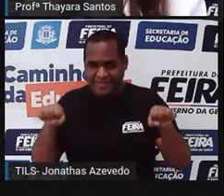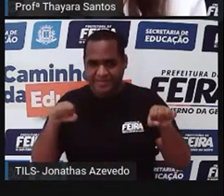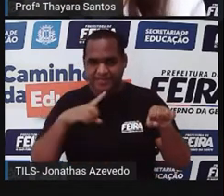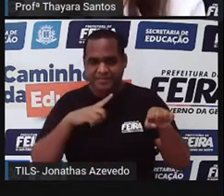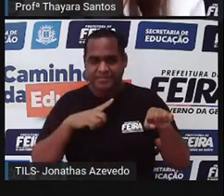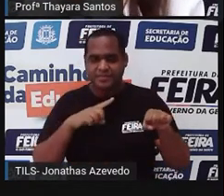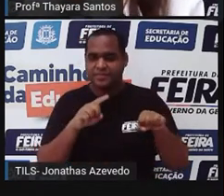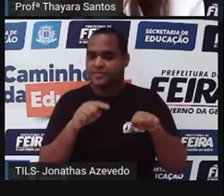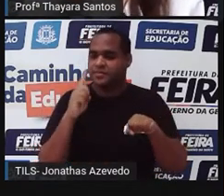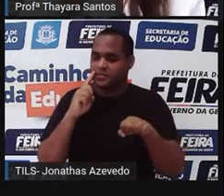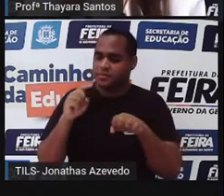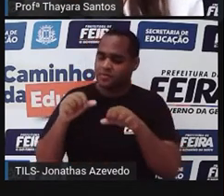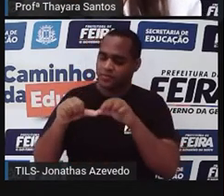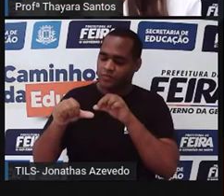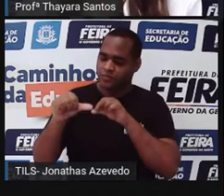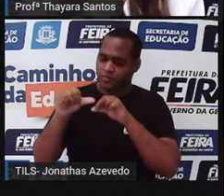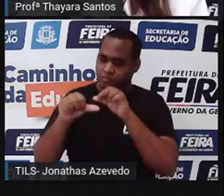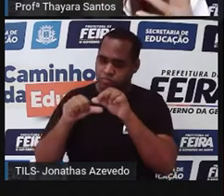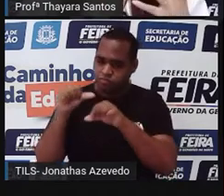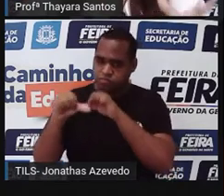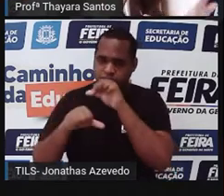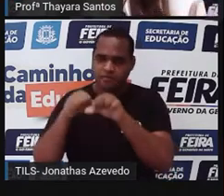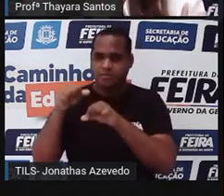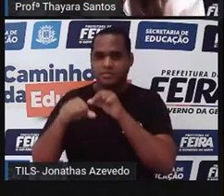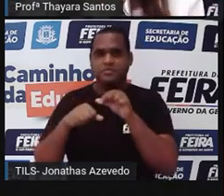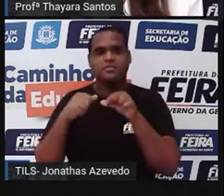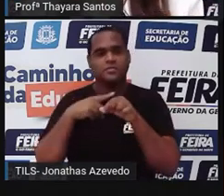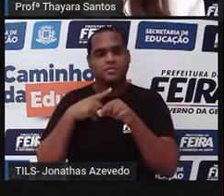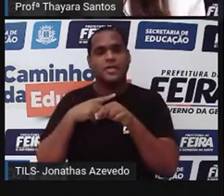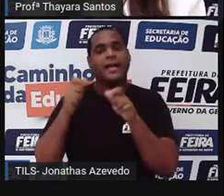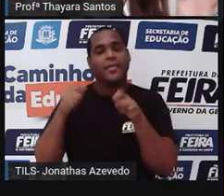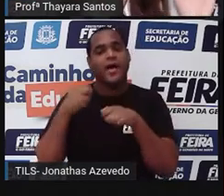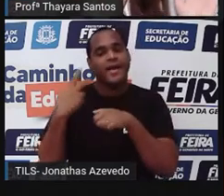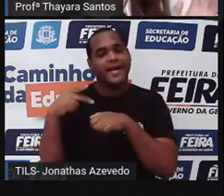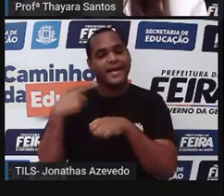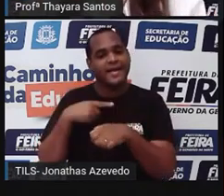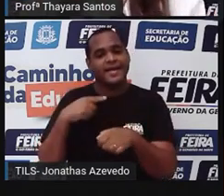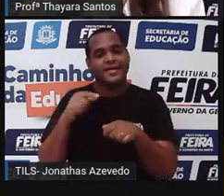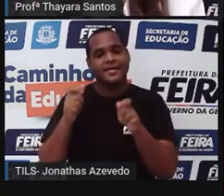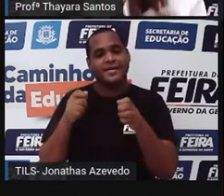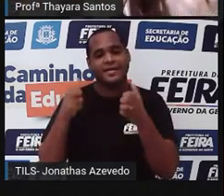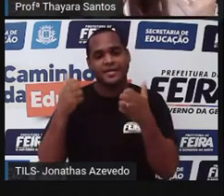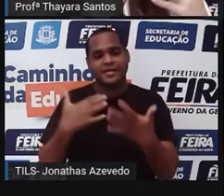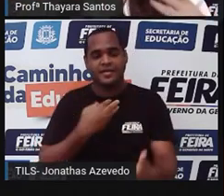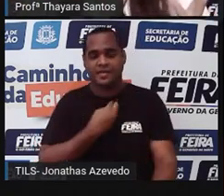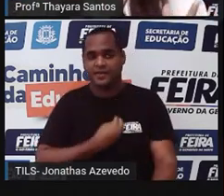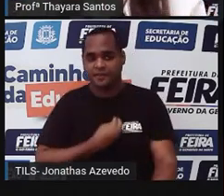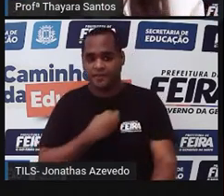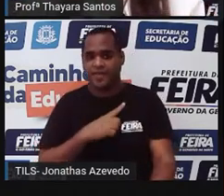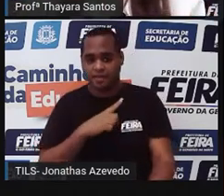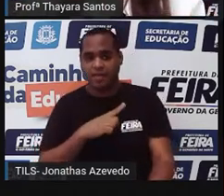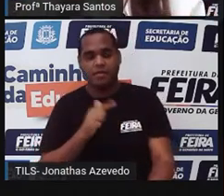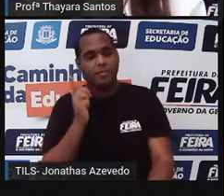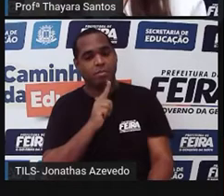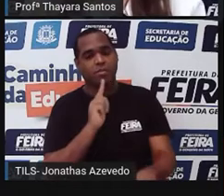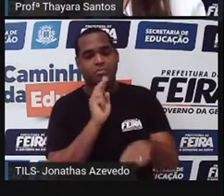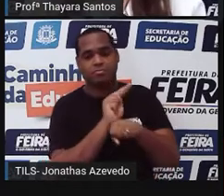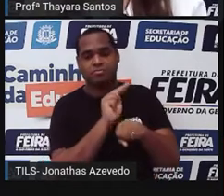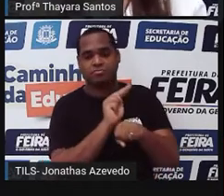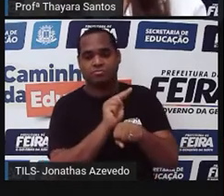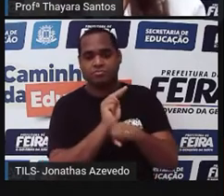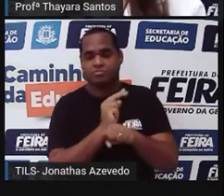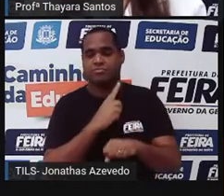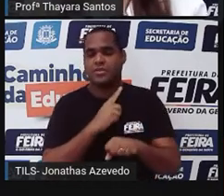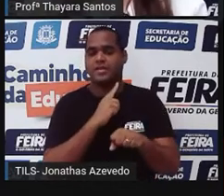perdidas, depois elas se regeneram dentro dele. Então, isso aí é um mecanismo de defesa pra ele poder dar tempo dele sair correndo, se proteger, buscar